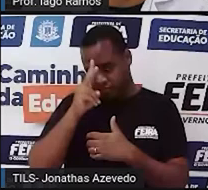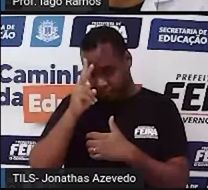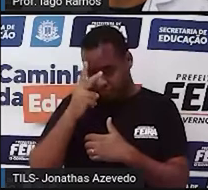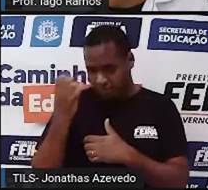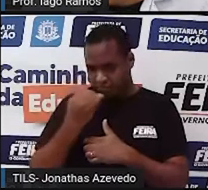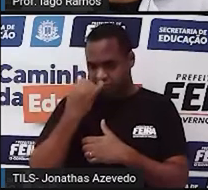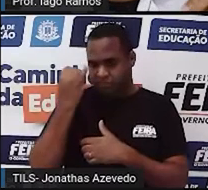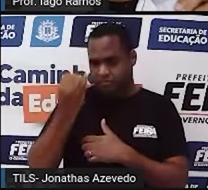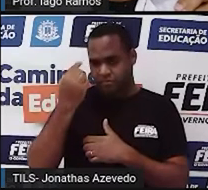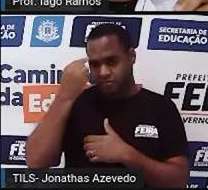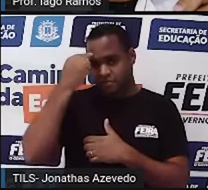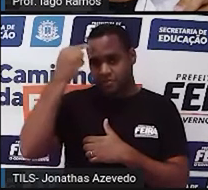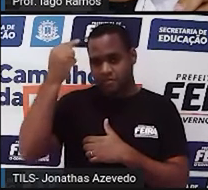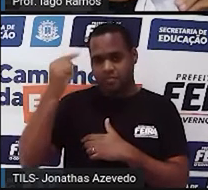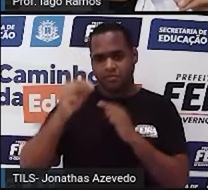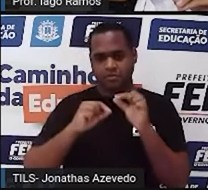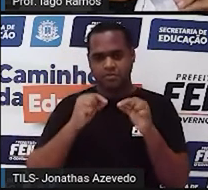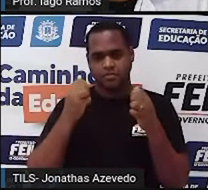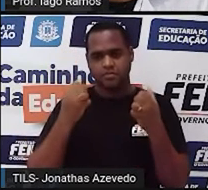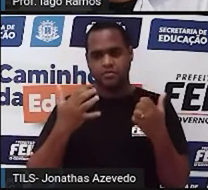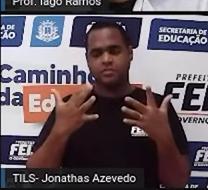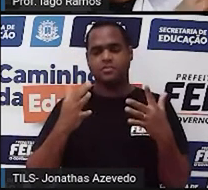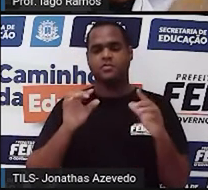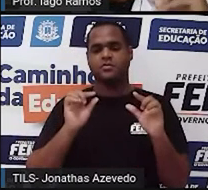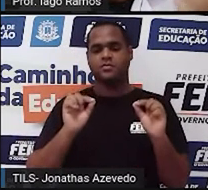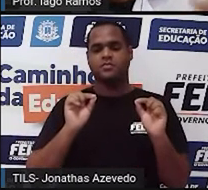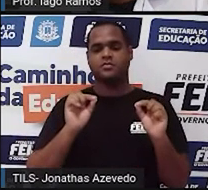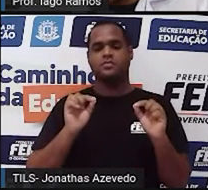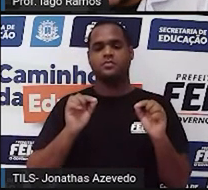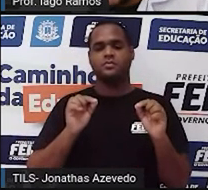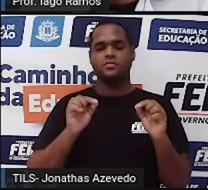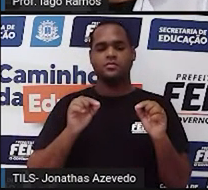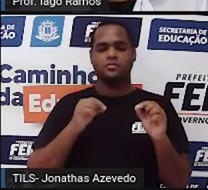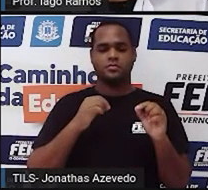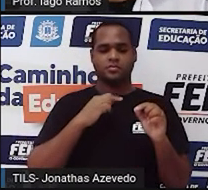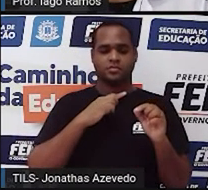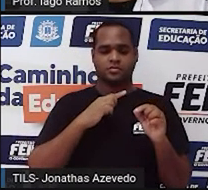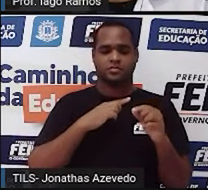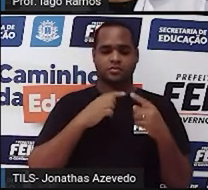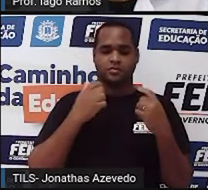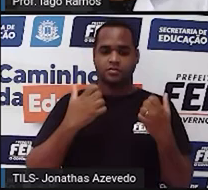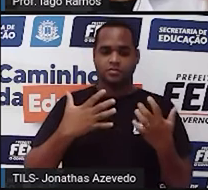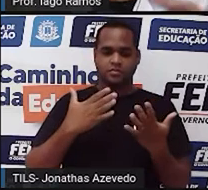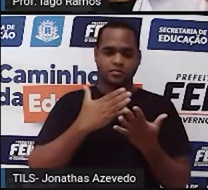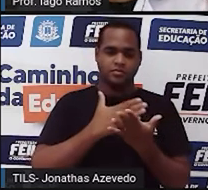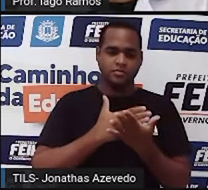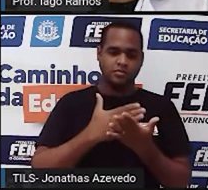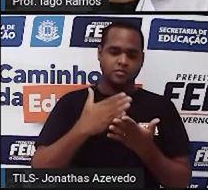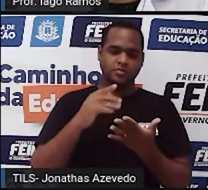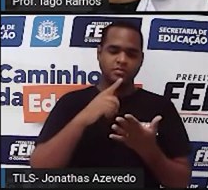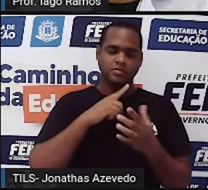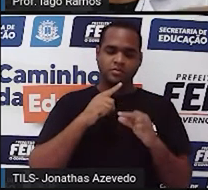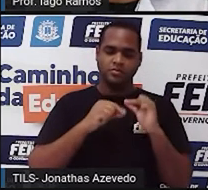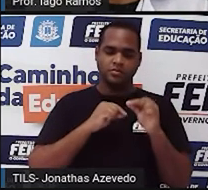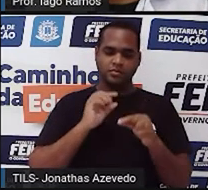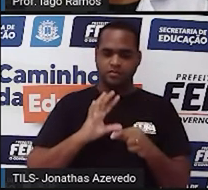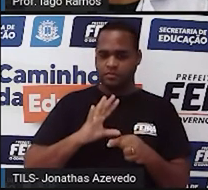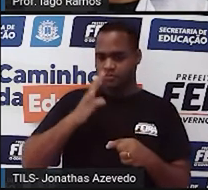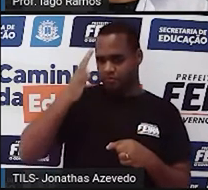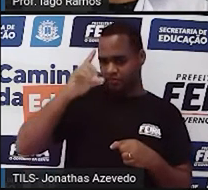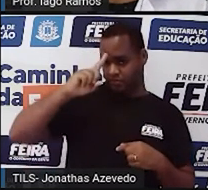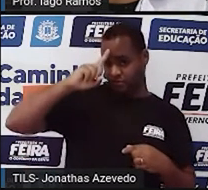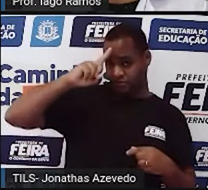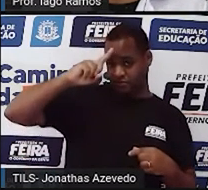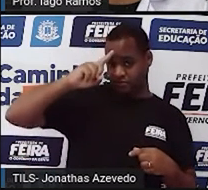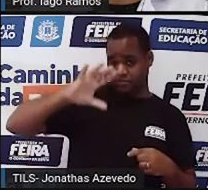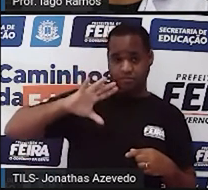ideias, pra que quando elas surgirem em situações que possam surgir no seu dia a